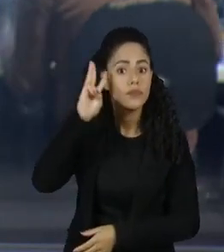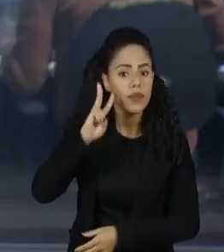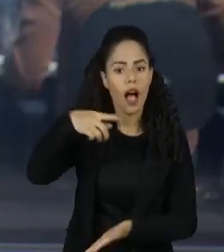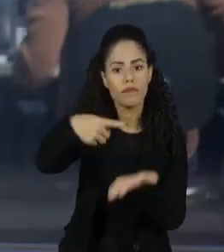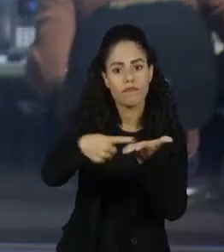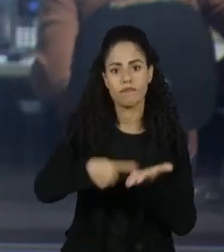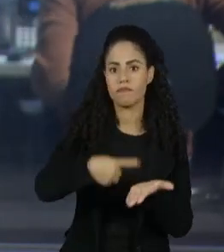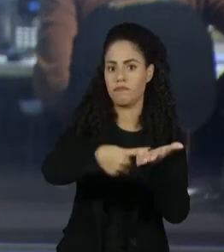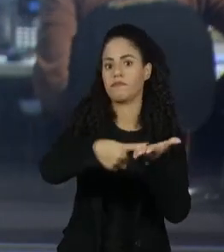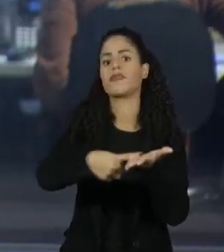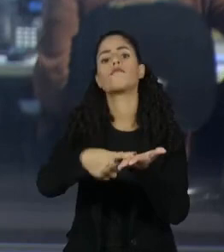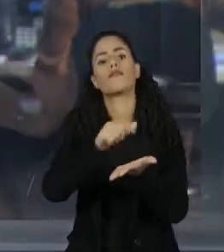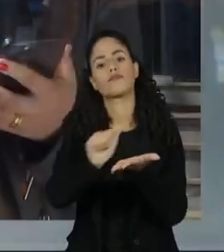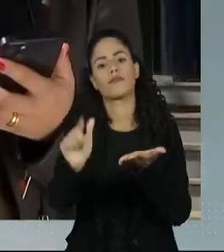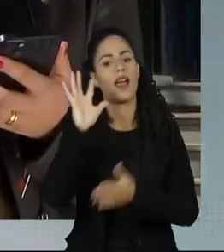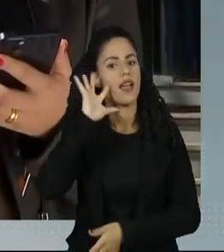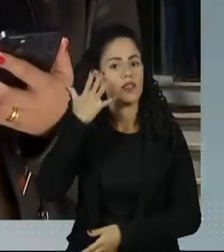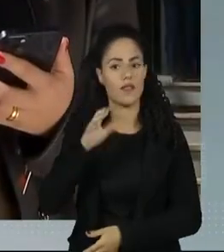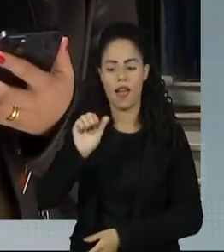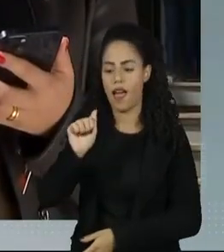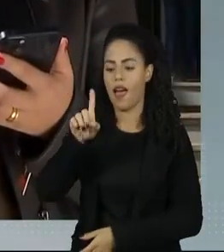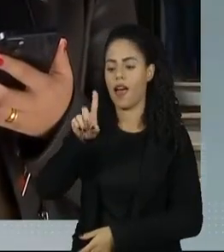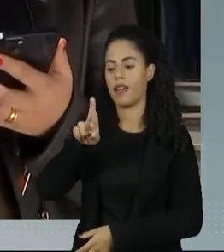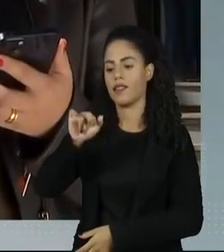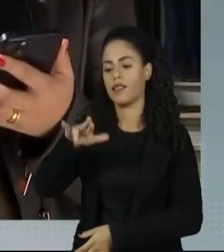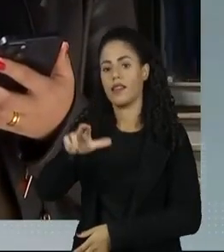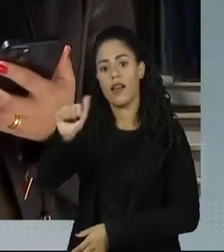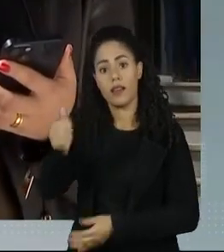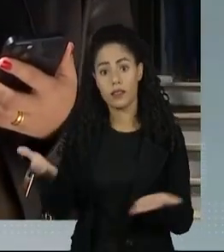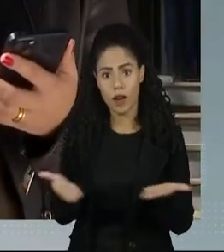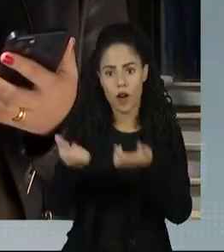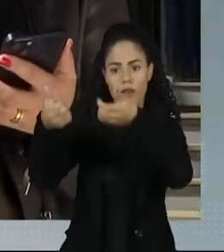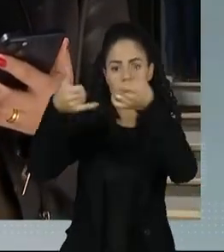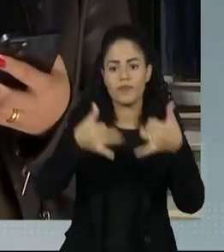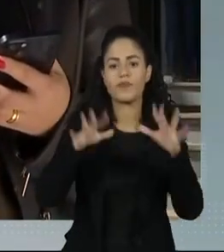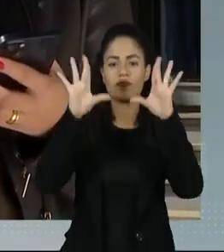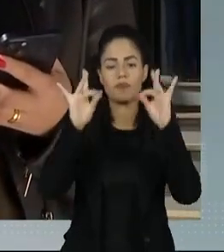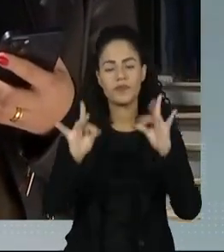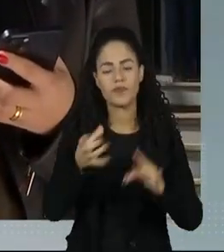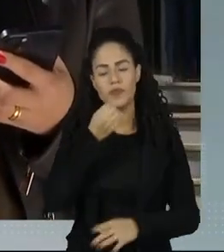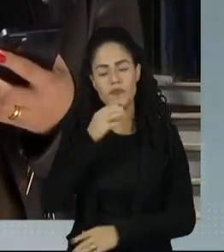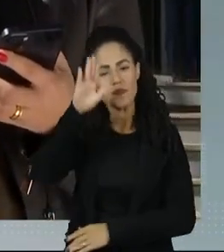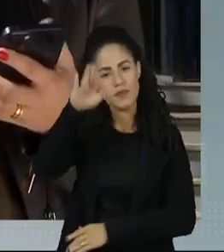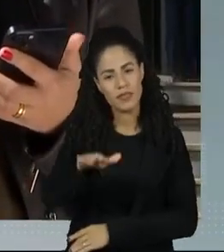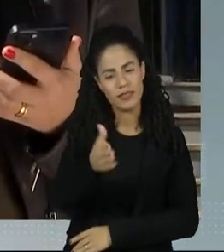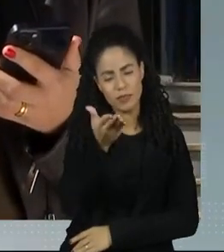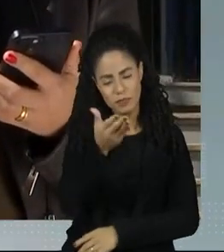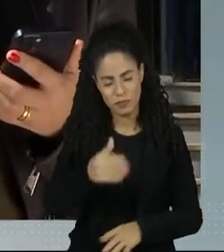Desenrola. A repórter Adriana Cimino tem mais detalhes sobre isso para a gente. Boa tarde, Adriana.